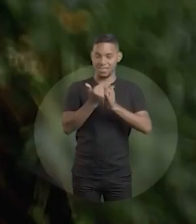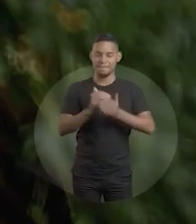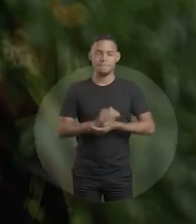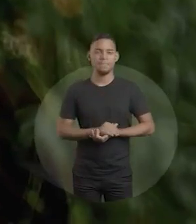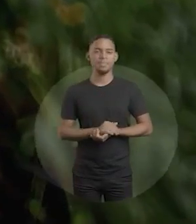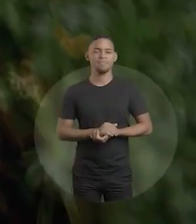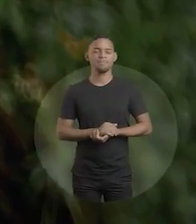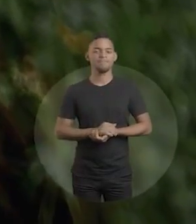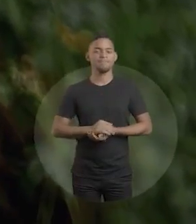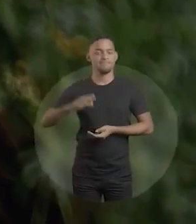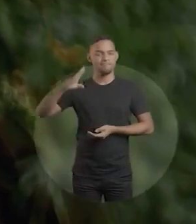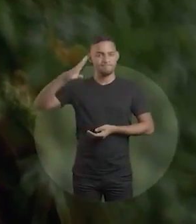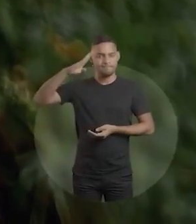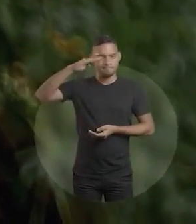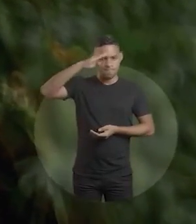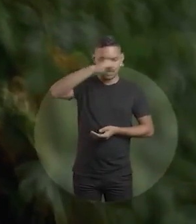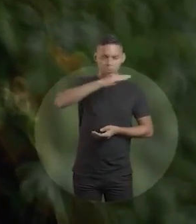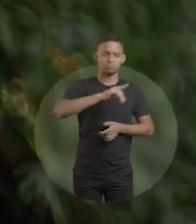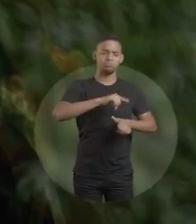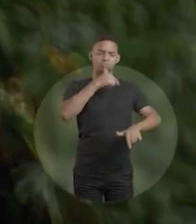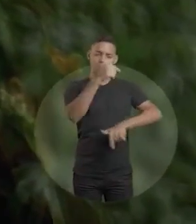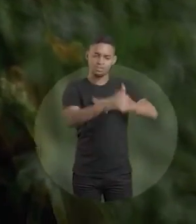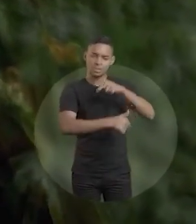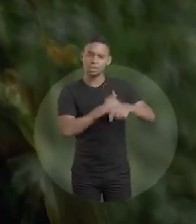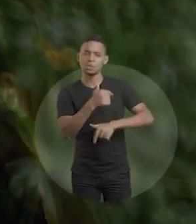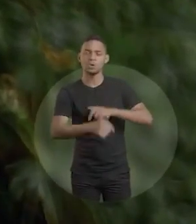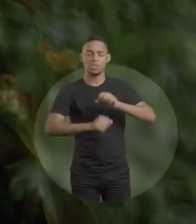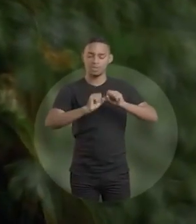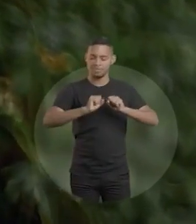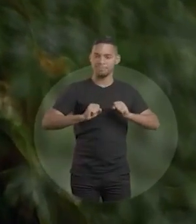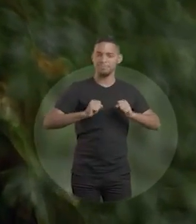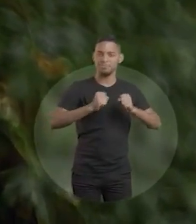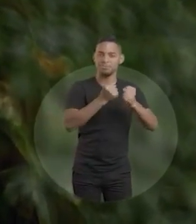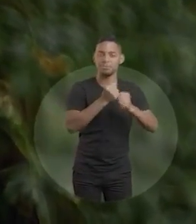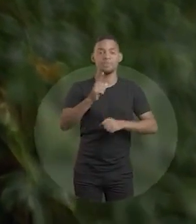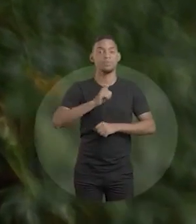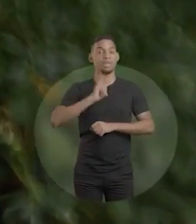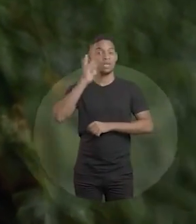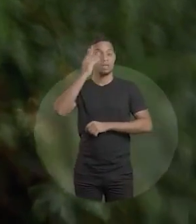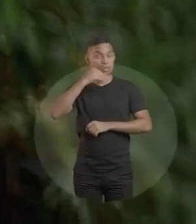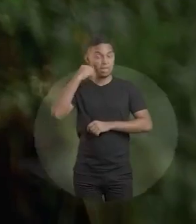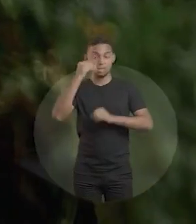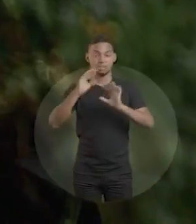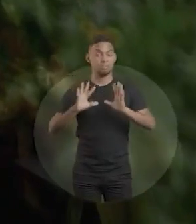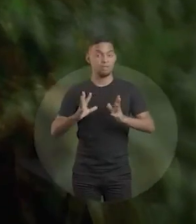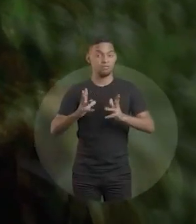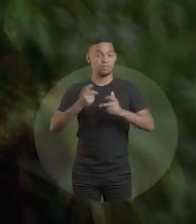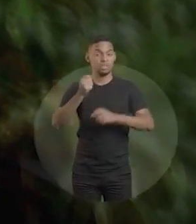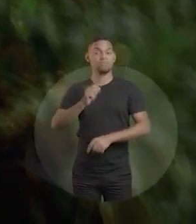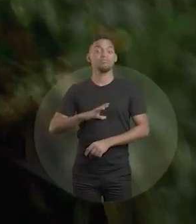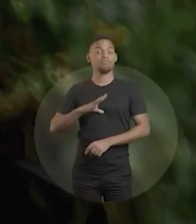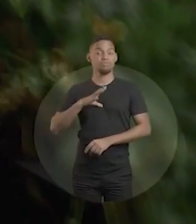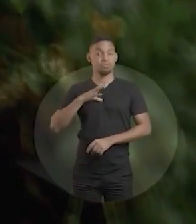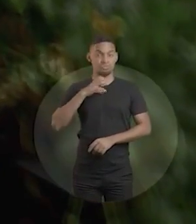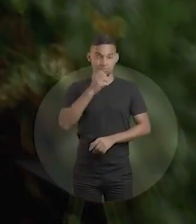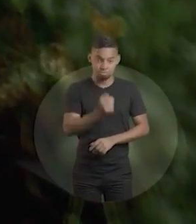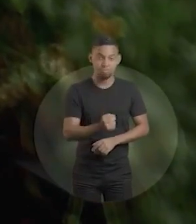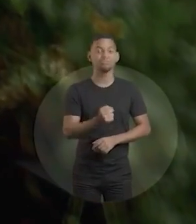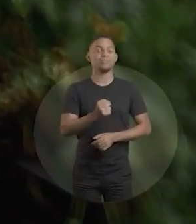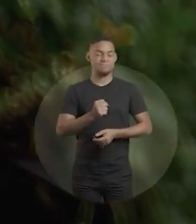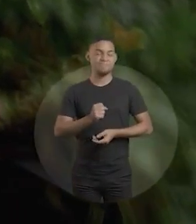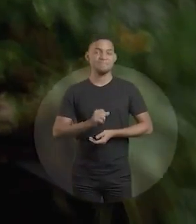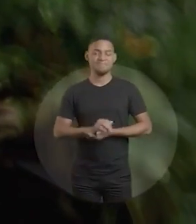O Beto é uma pessoa dinâmica, muito trabalhadora. Que tem uma experiência fantástica, uma coragem, um